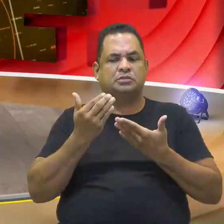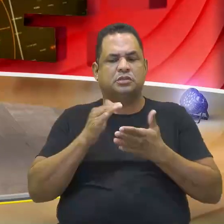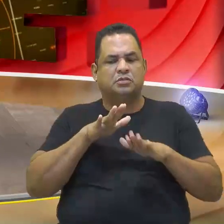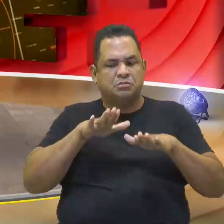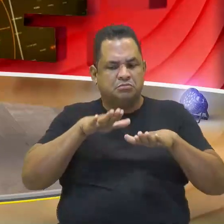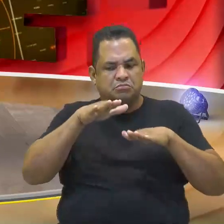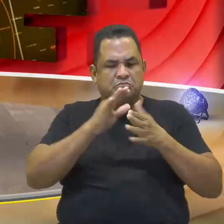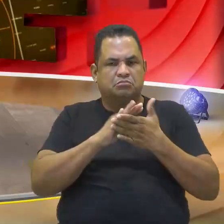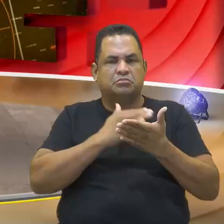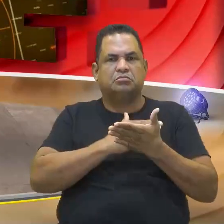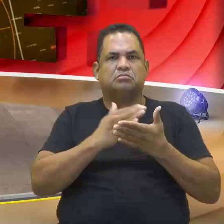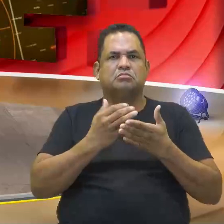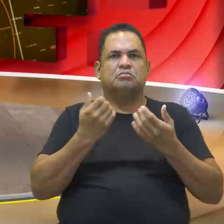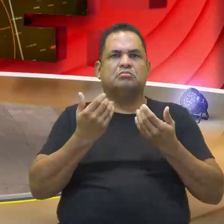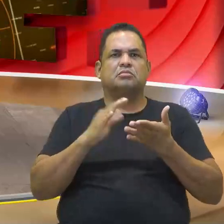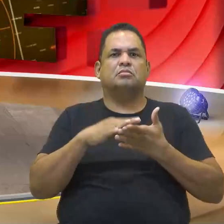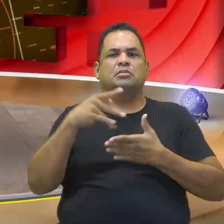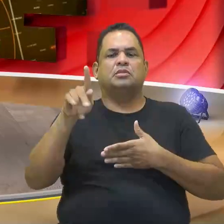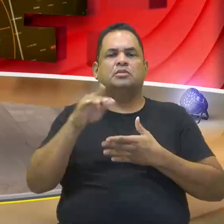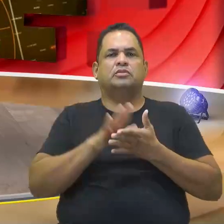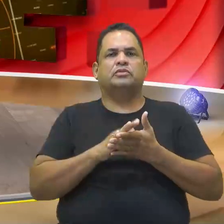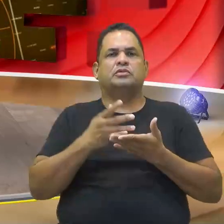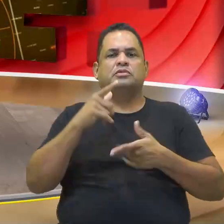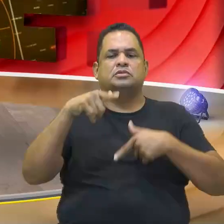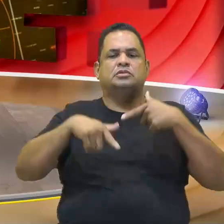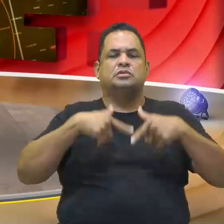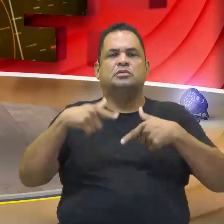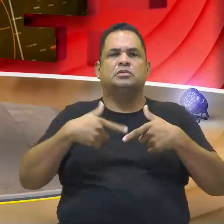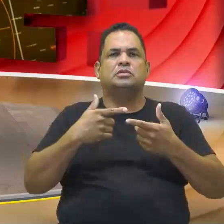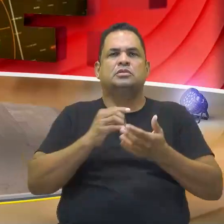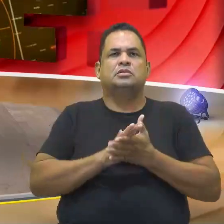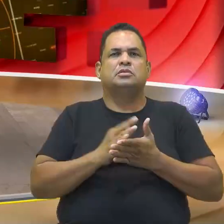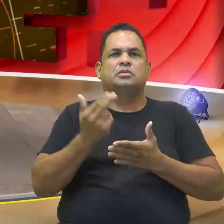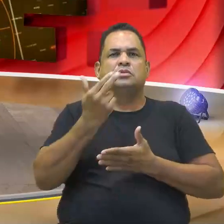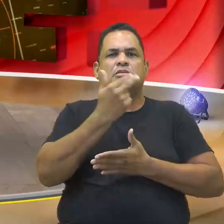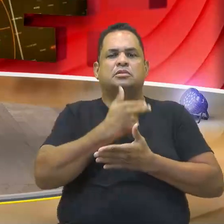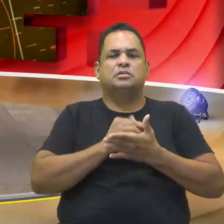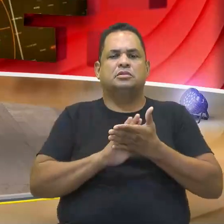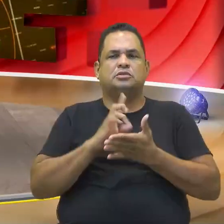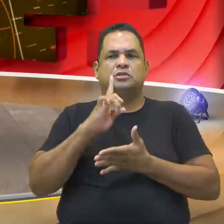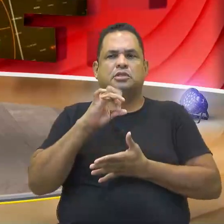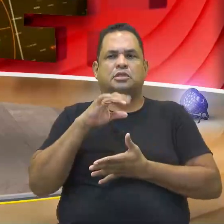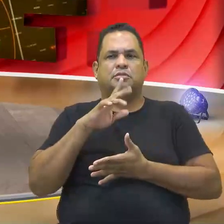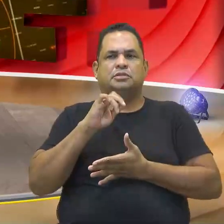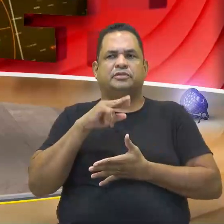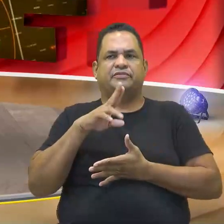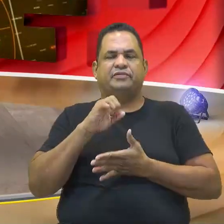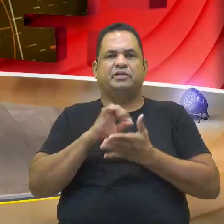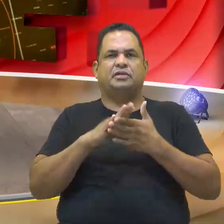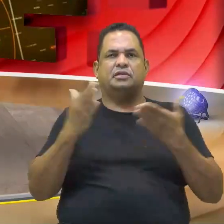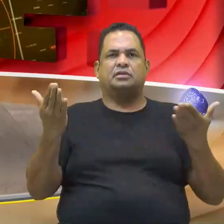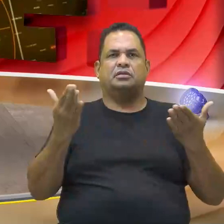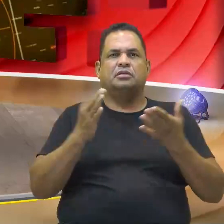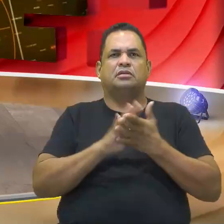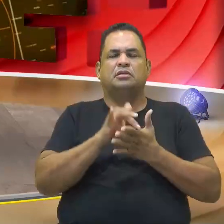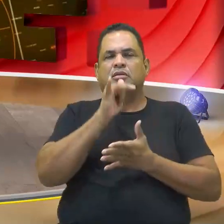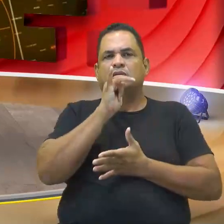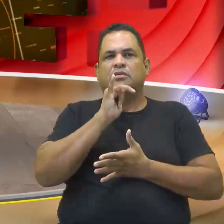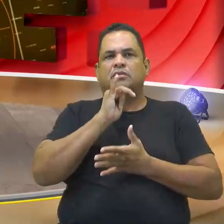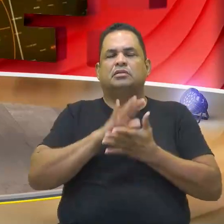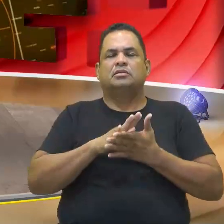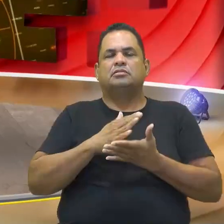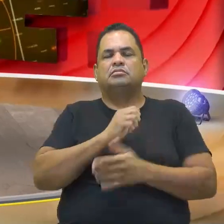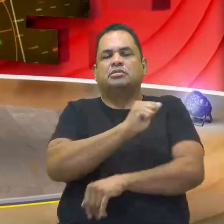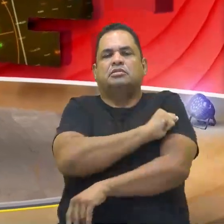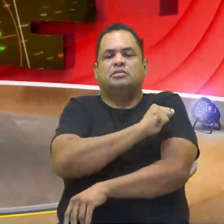para quando a gente for trabalhar a aula específica de diagrama de VEM e resolver situações práticas. Um exemplo. Alguns alunos gostam de